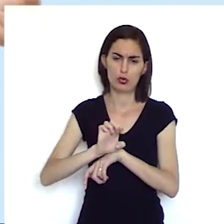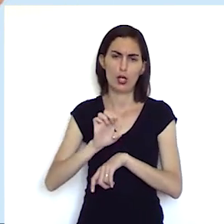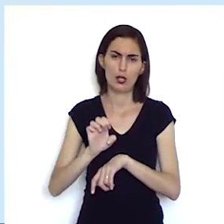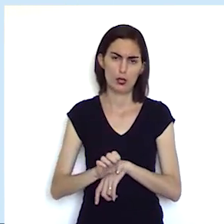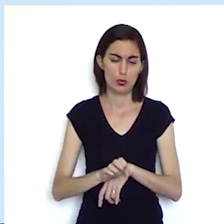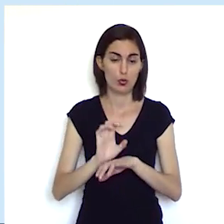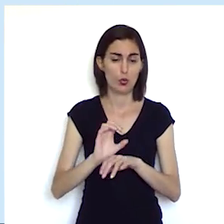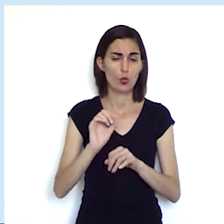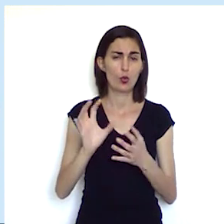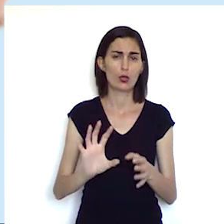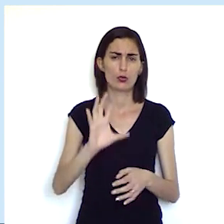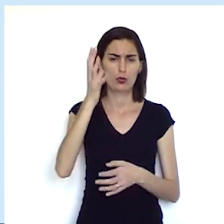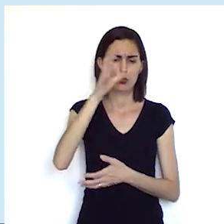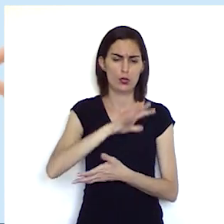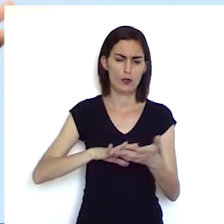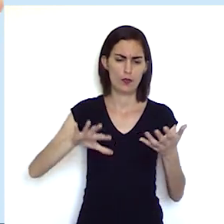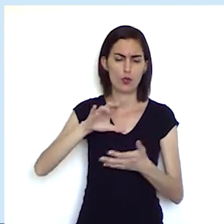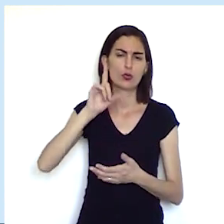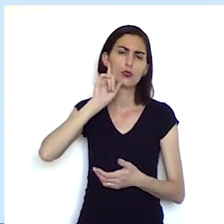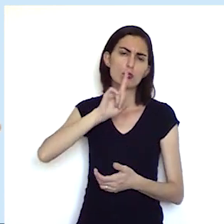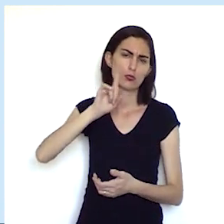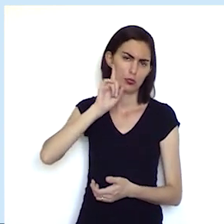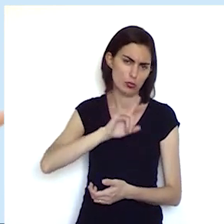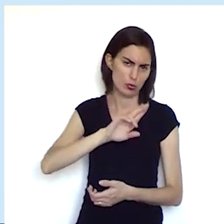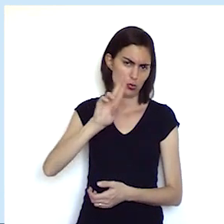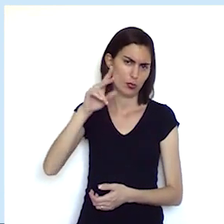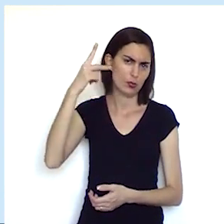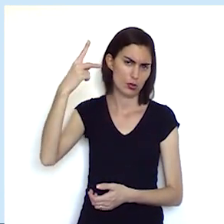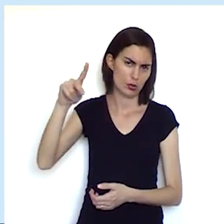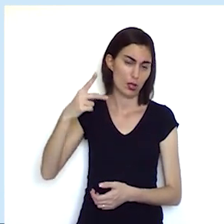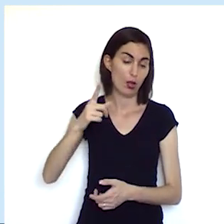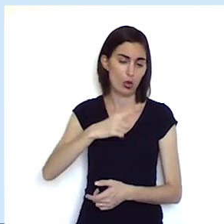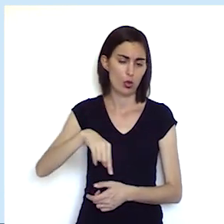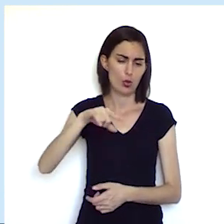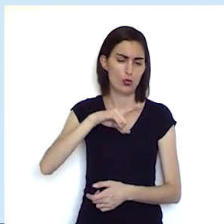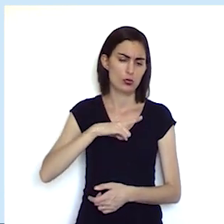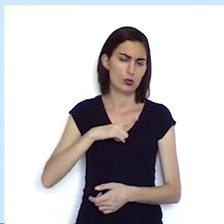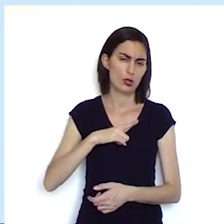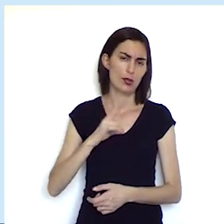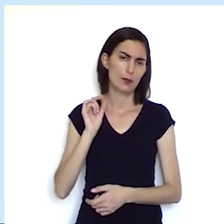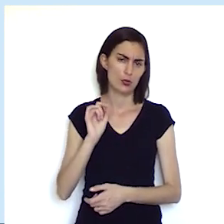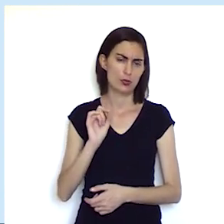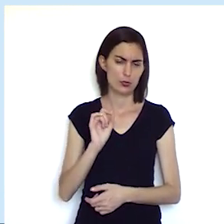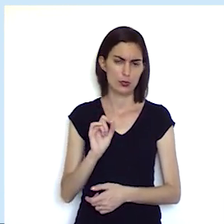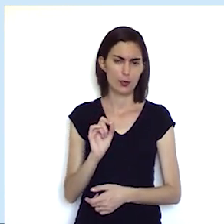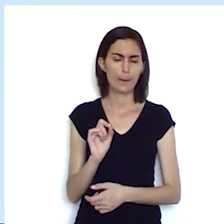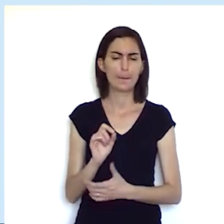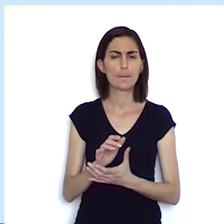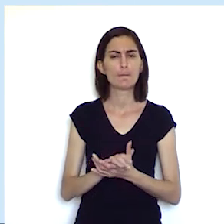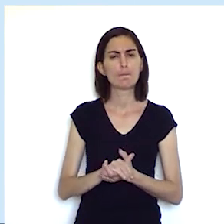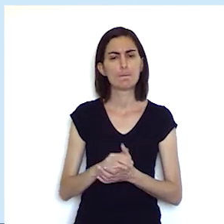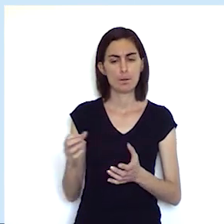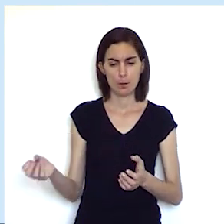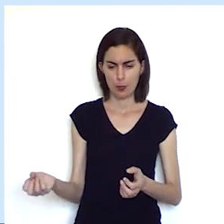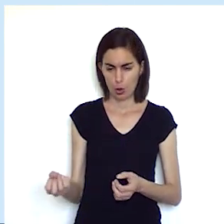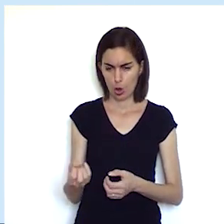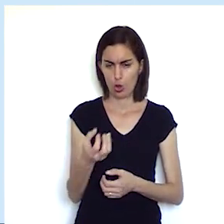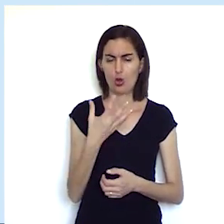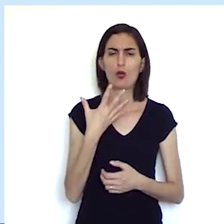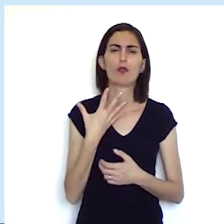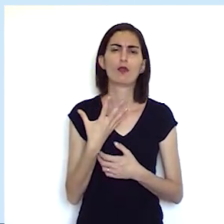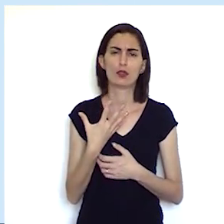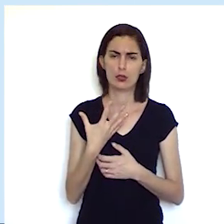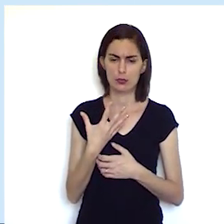acontece a Revolução Americana que é outro nome dado a ela nós temos aí uma nova forma